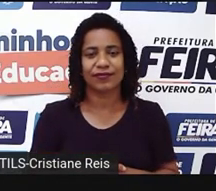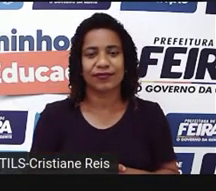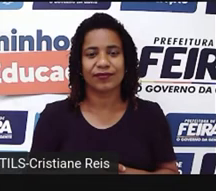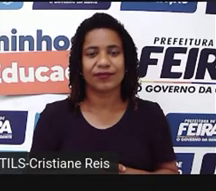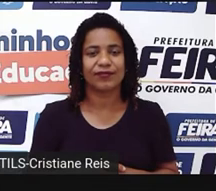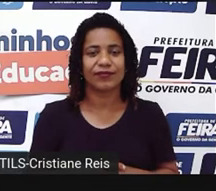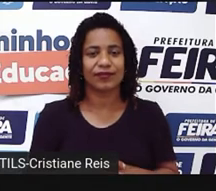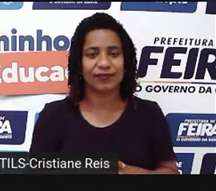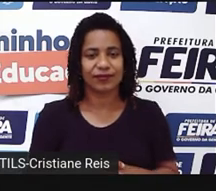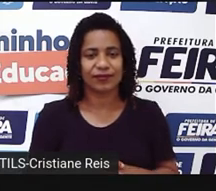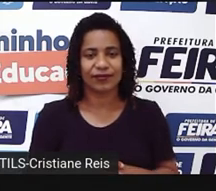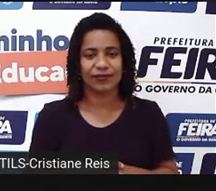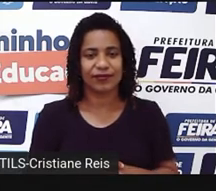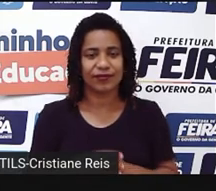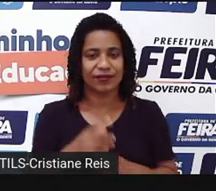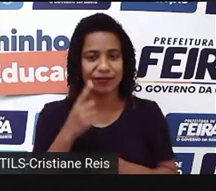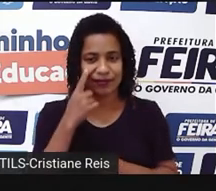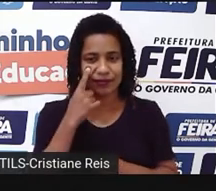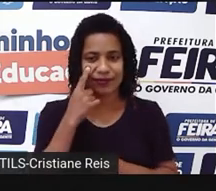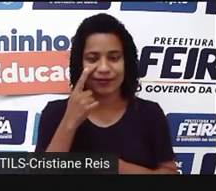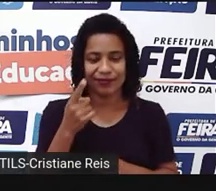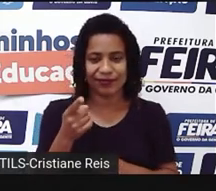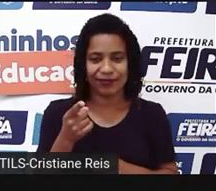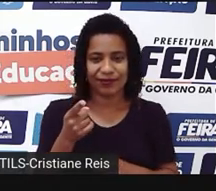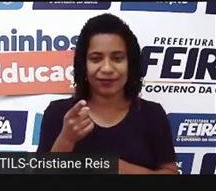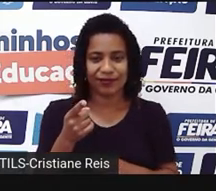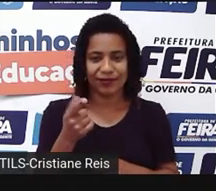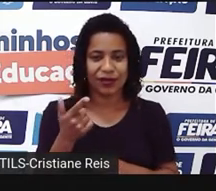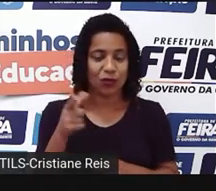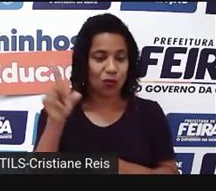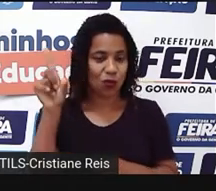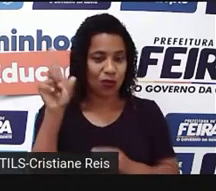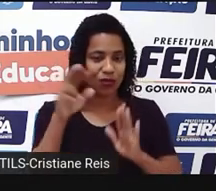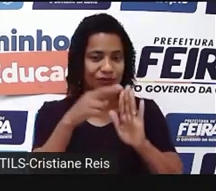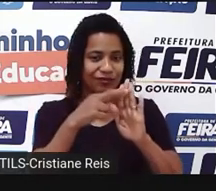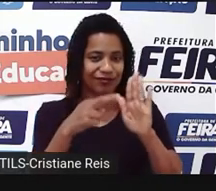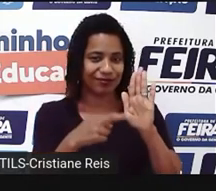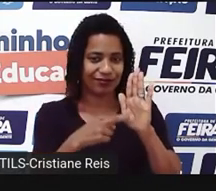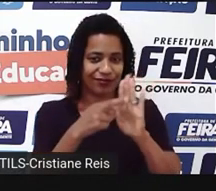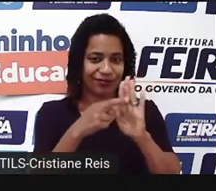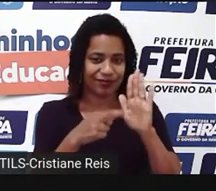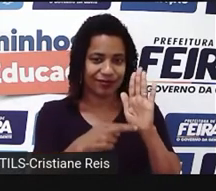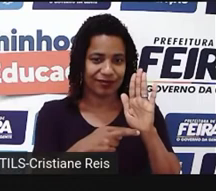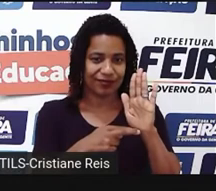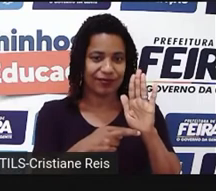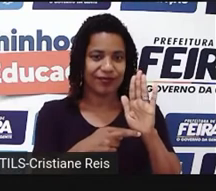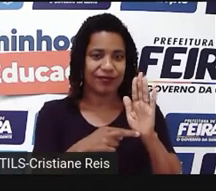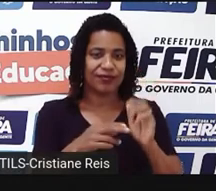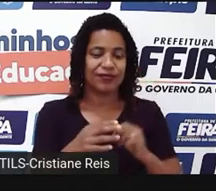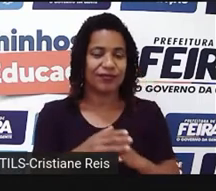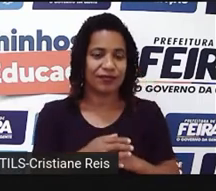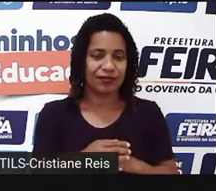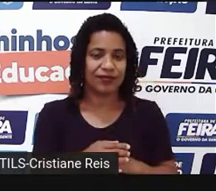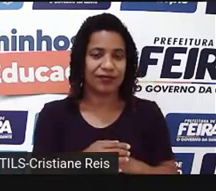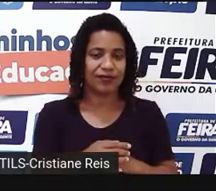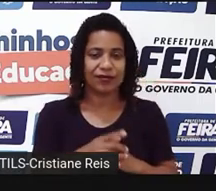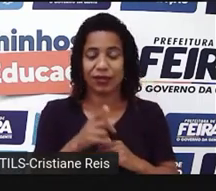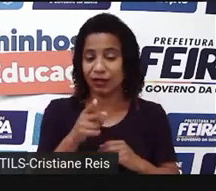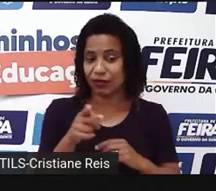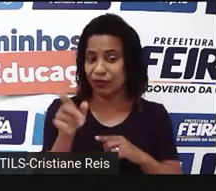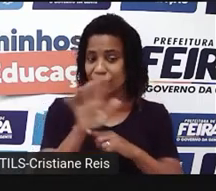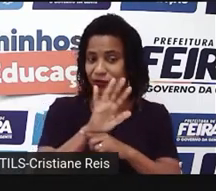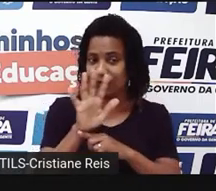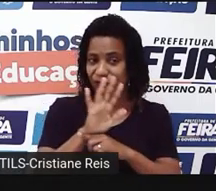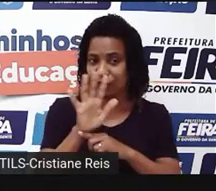Life. Vejamos que life já se aplica a outra regra. Bom, esta é uma regra que não aparece no vídeo,